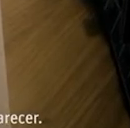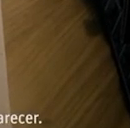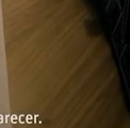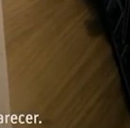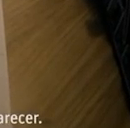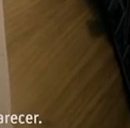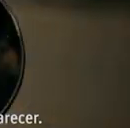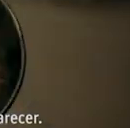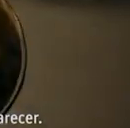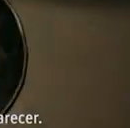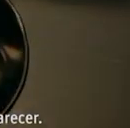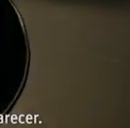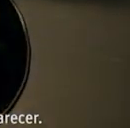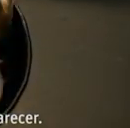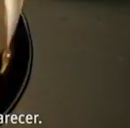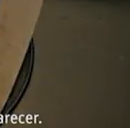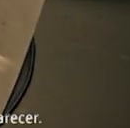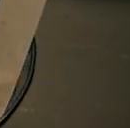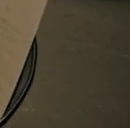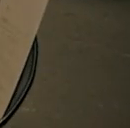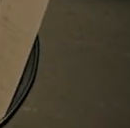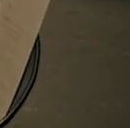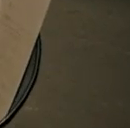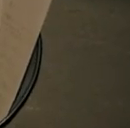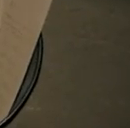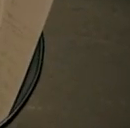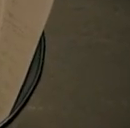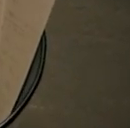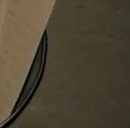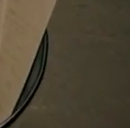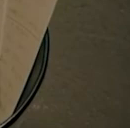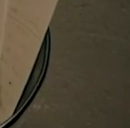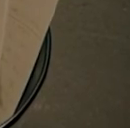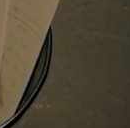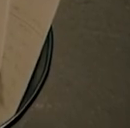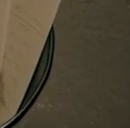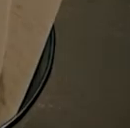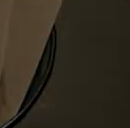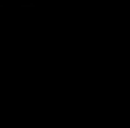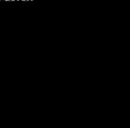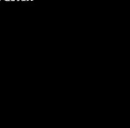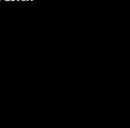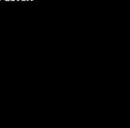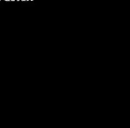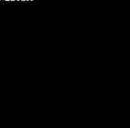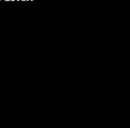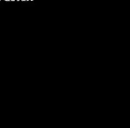pesquise e não deixe a história desaparecer. Muito menos se repetir.